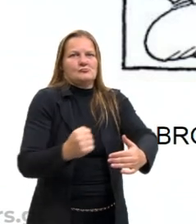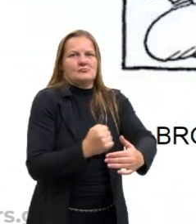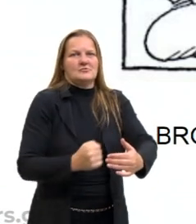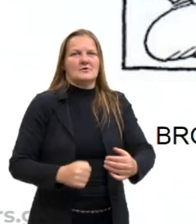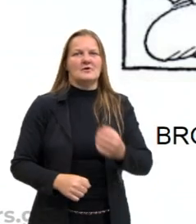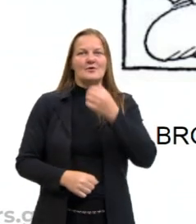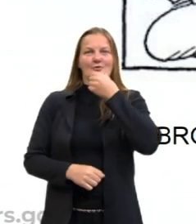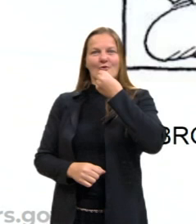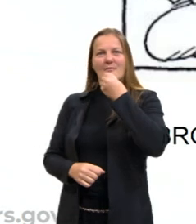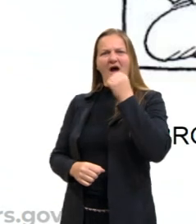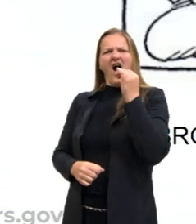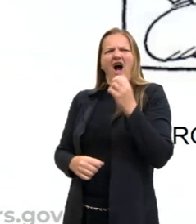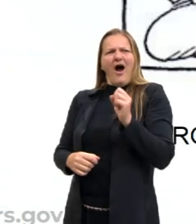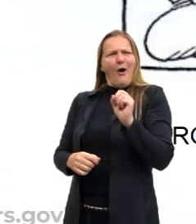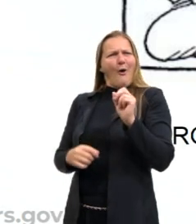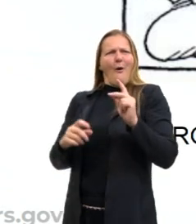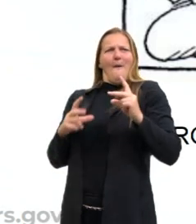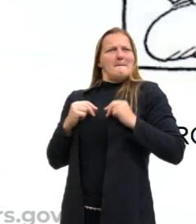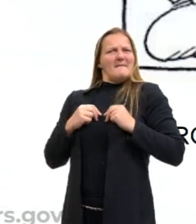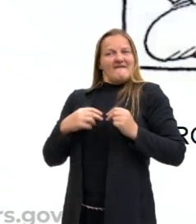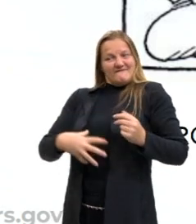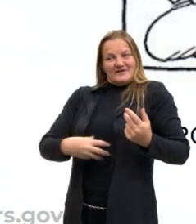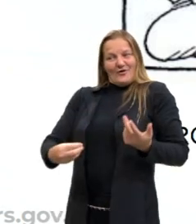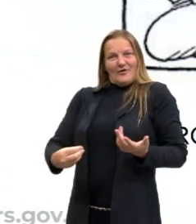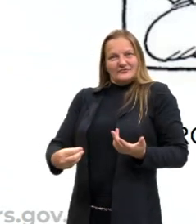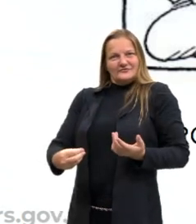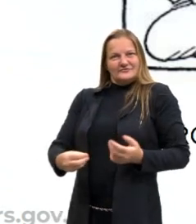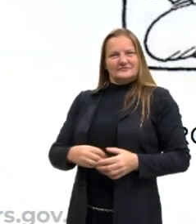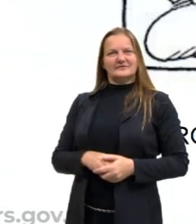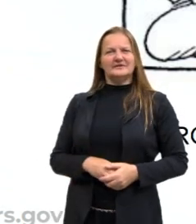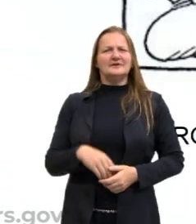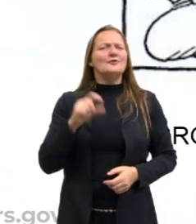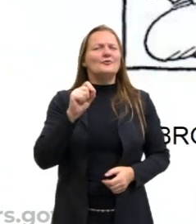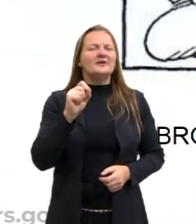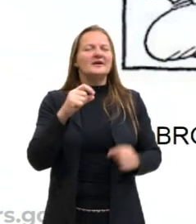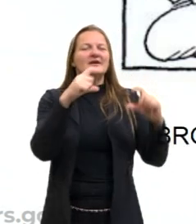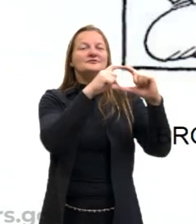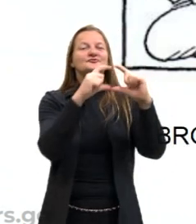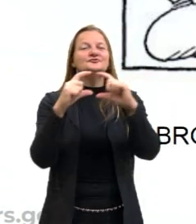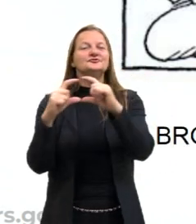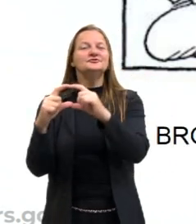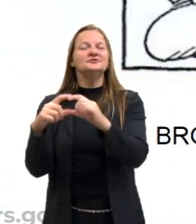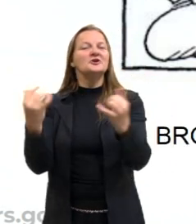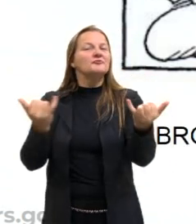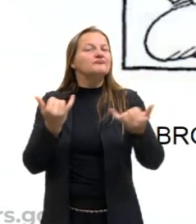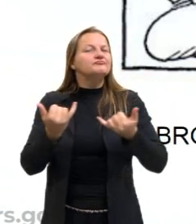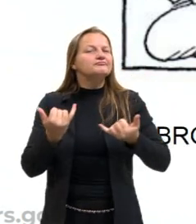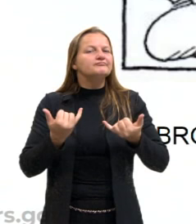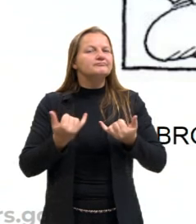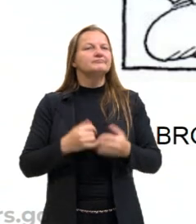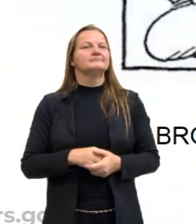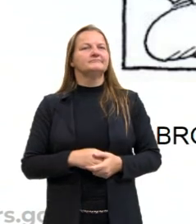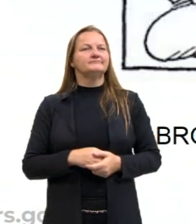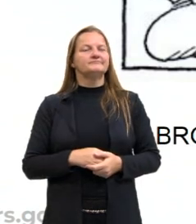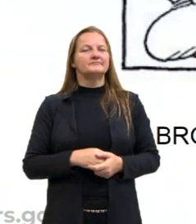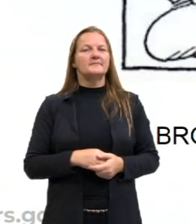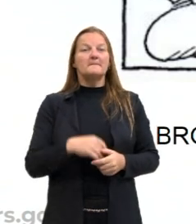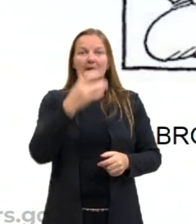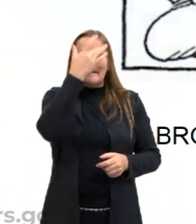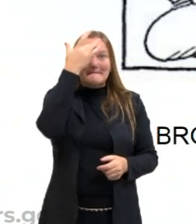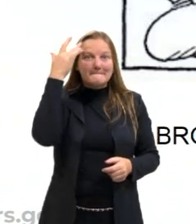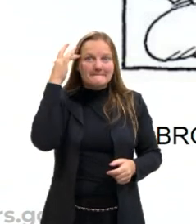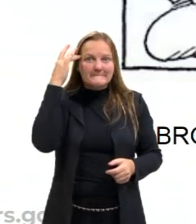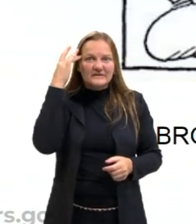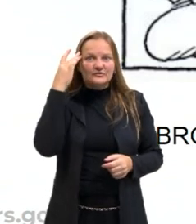felizão, diz, oba, filhotes. O que essa tirinha aqui quer nos dizer? Que as pessoas,